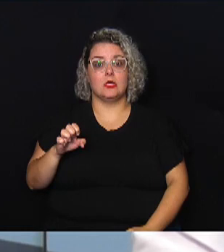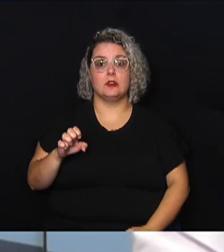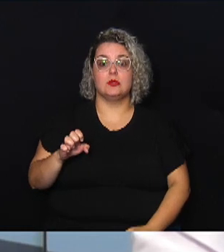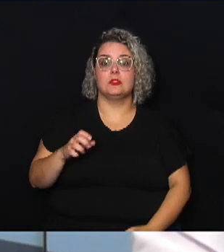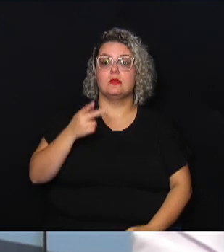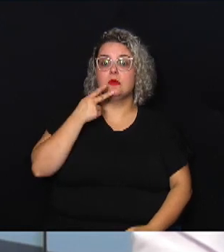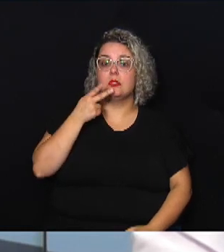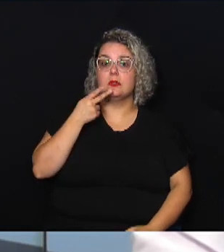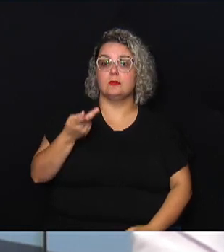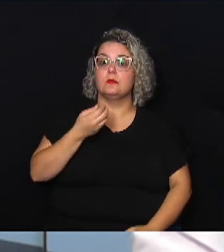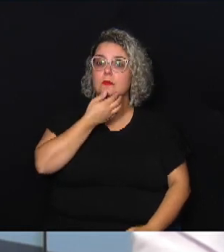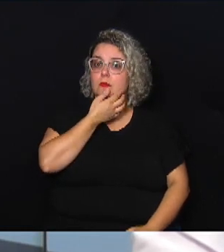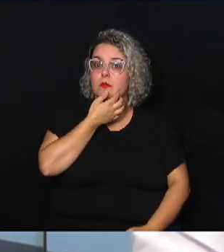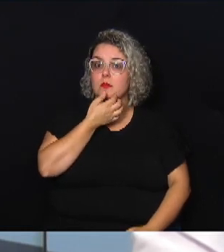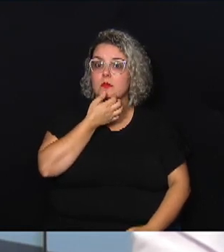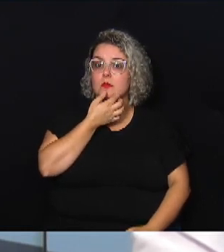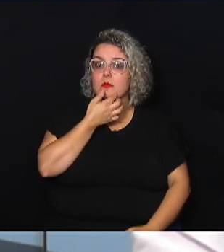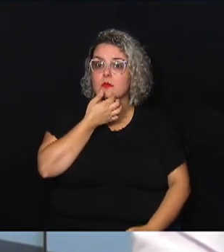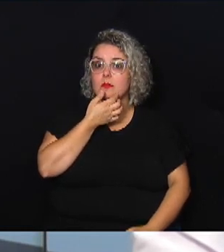deslocamento de massa.